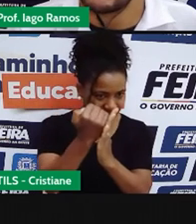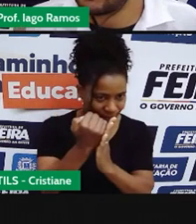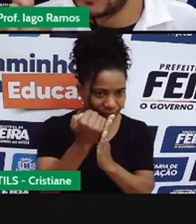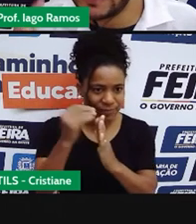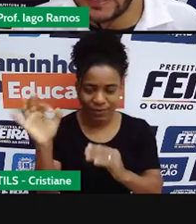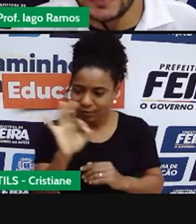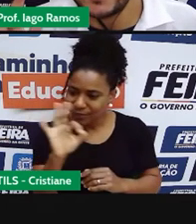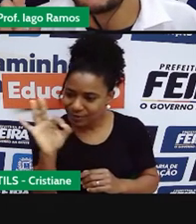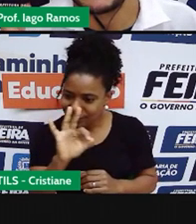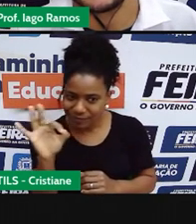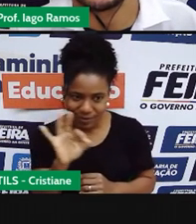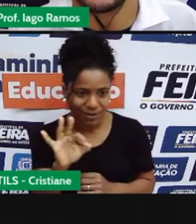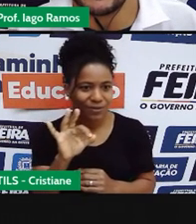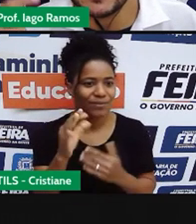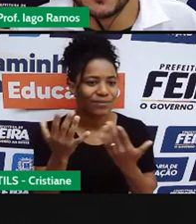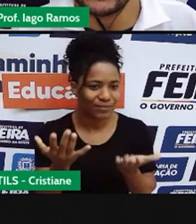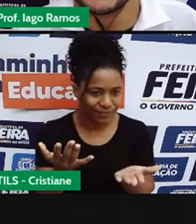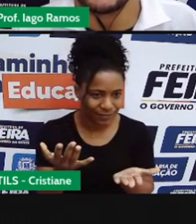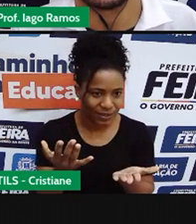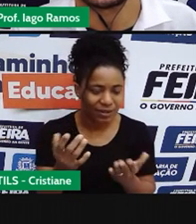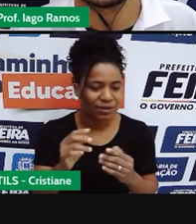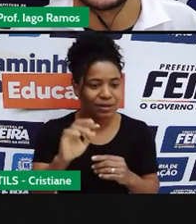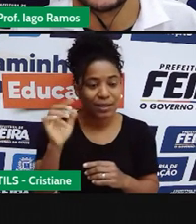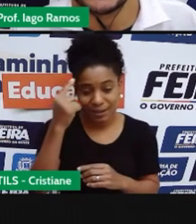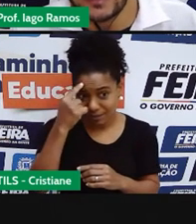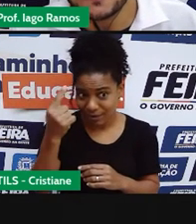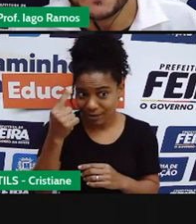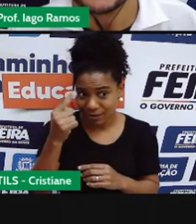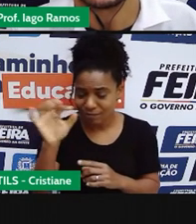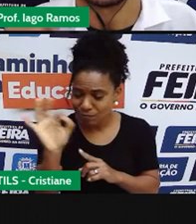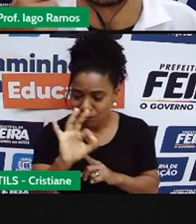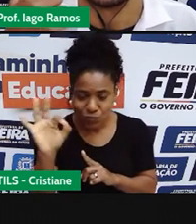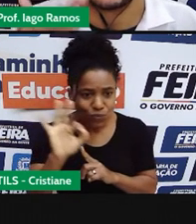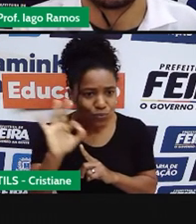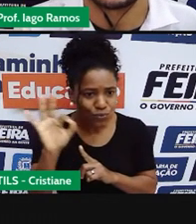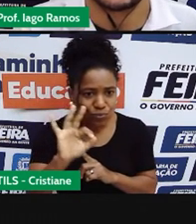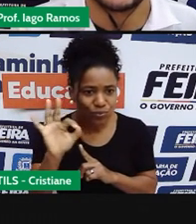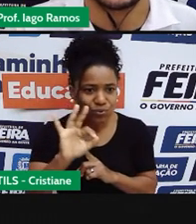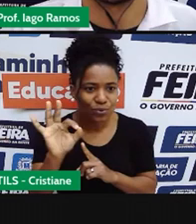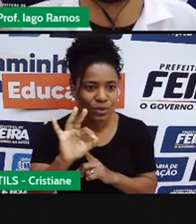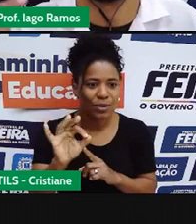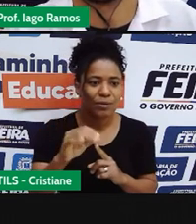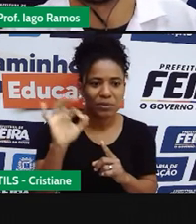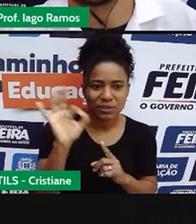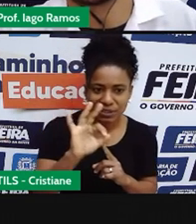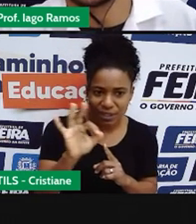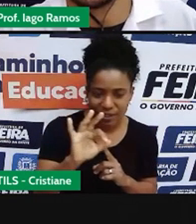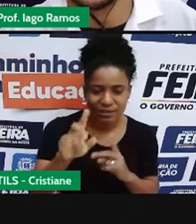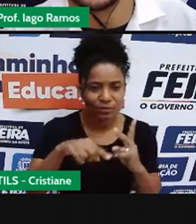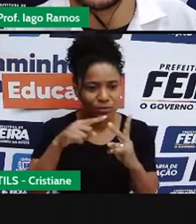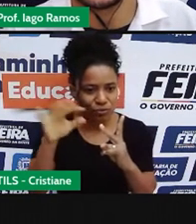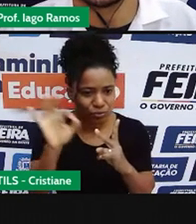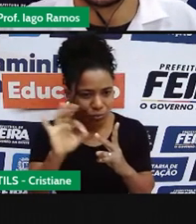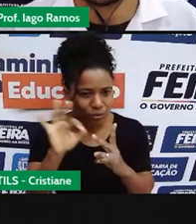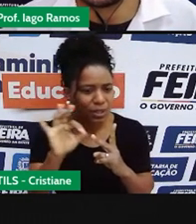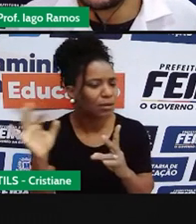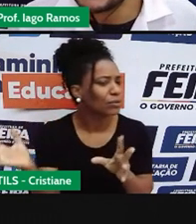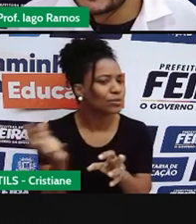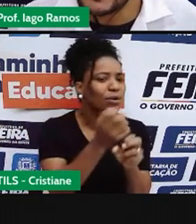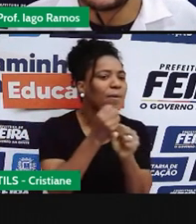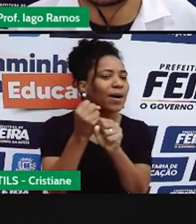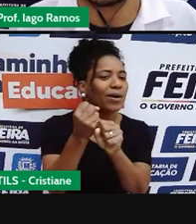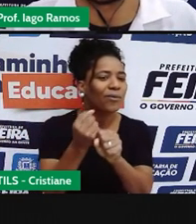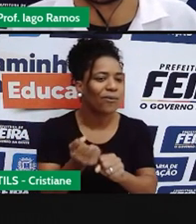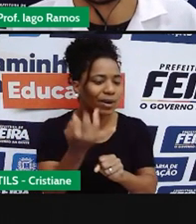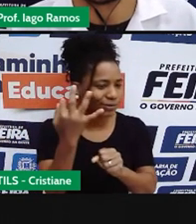percentual, uma porcentagem. Percentual é a mesma coisa que porcentagem, tá? Uma porcentagem, depois outra, depois outra. Então,